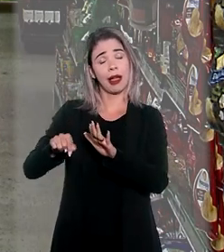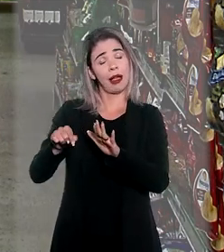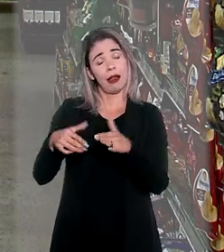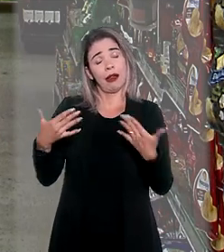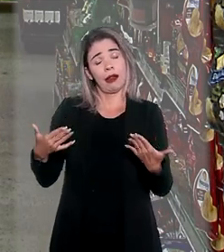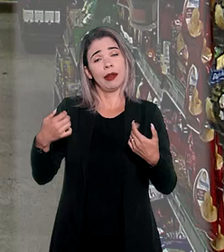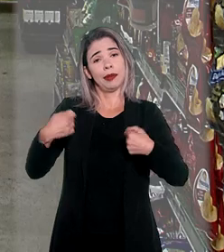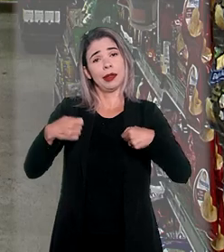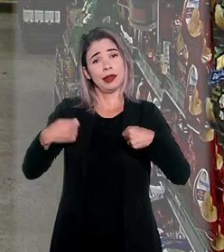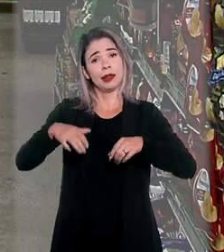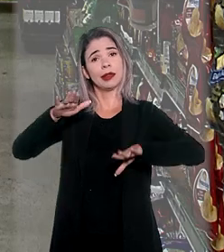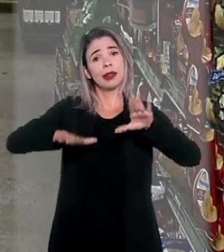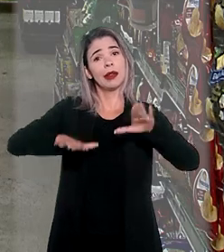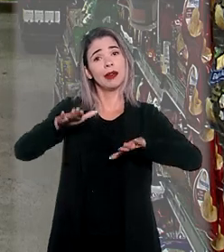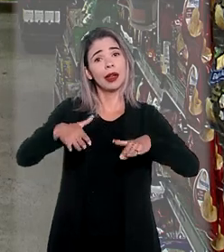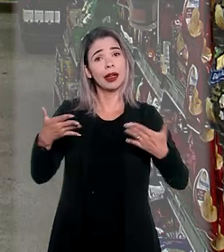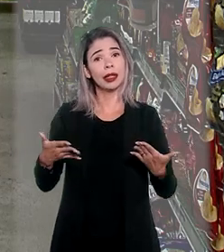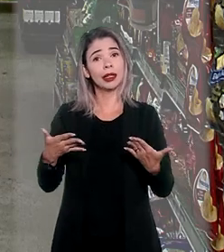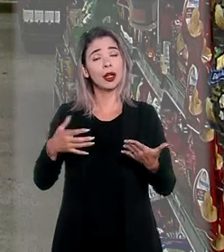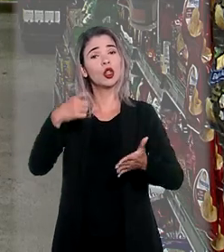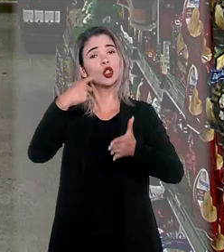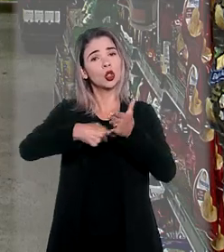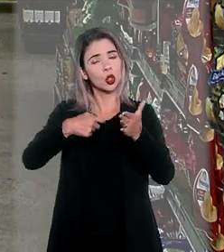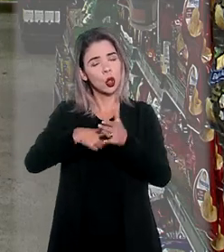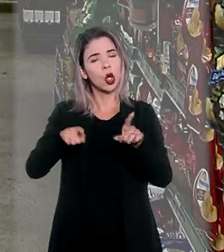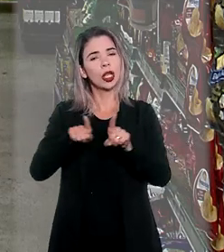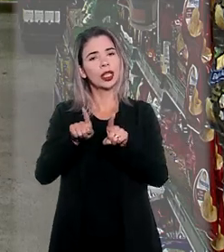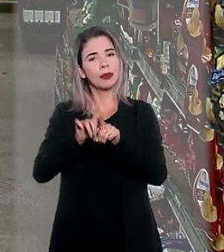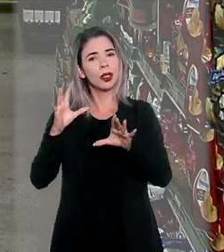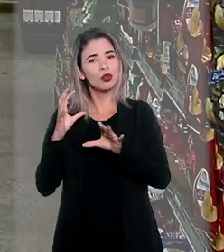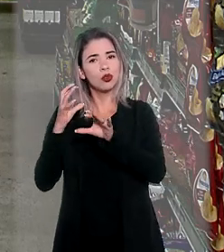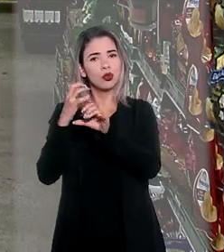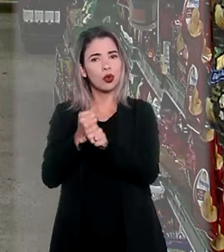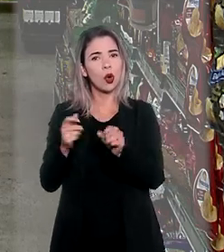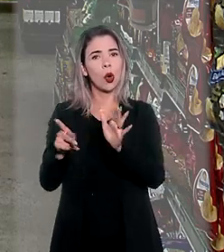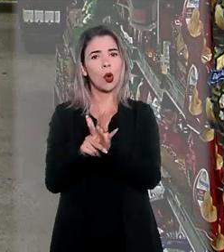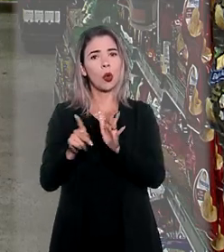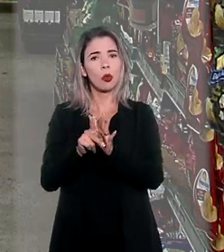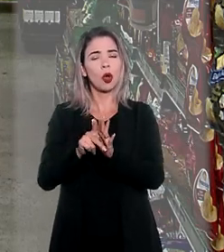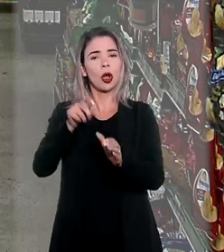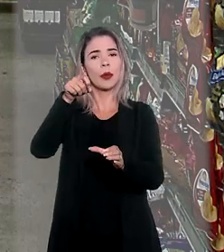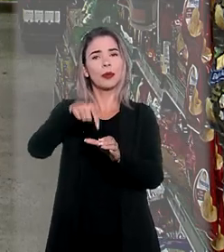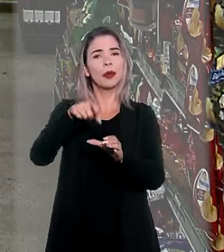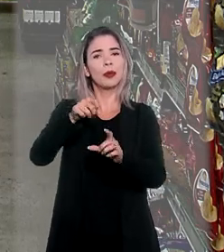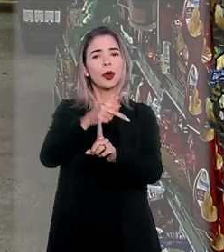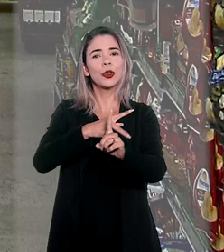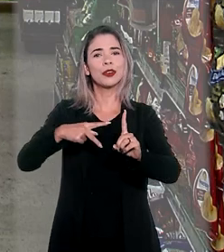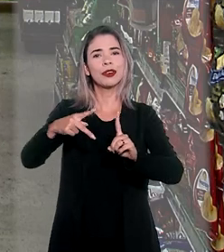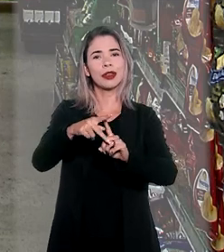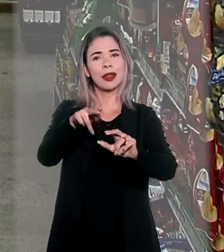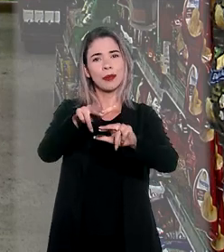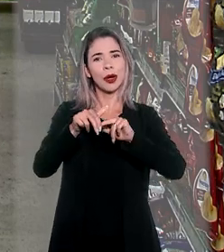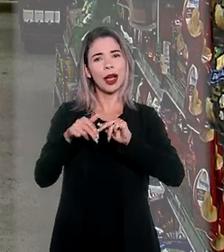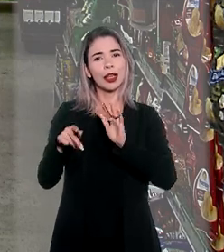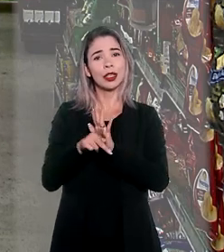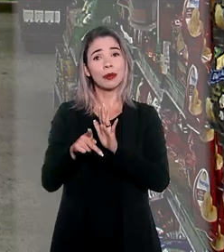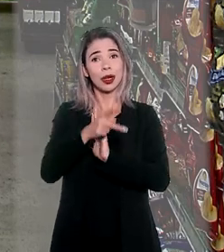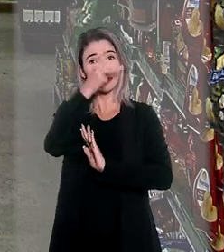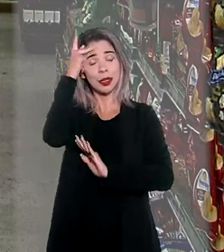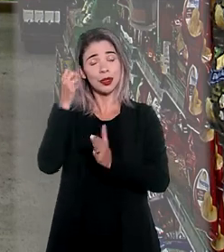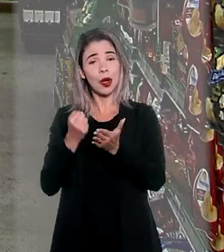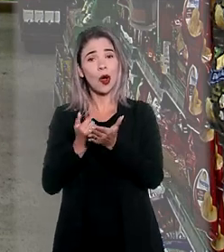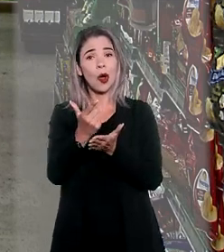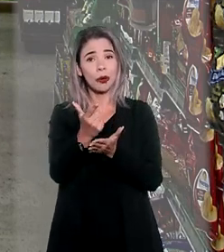condicional e, por isso, o desconto deveria integrar a base de cálculo das contribuições sociais devidas pelo